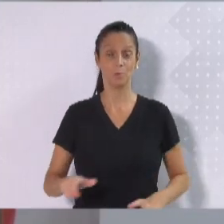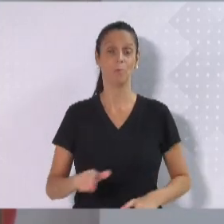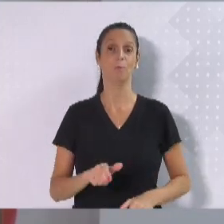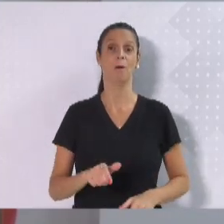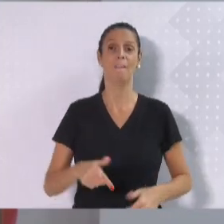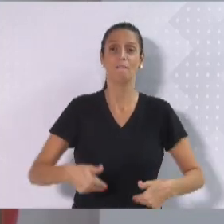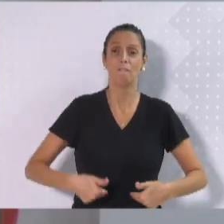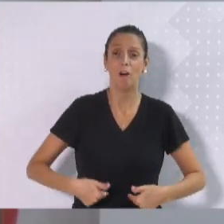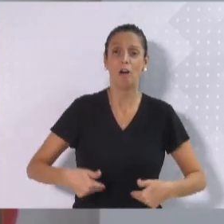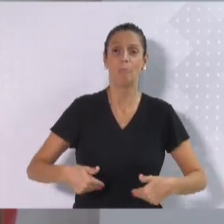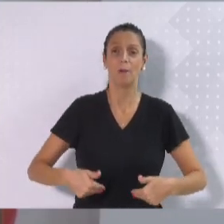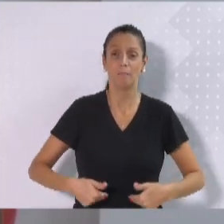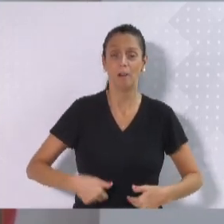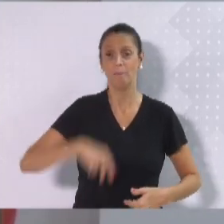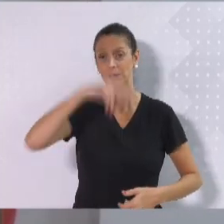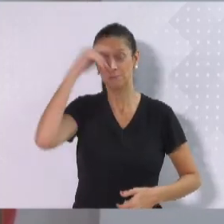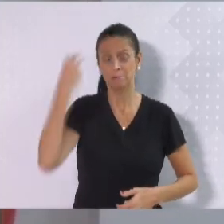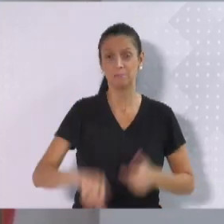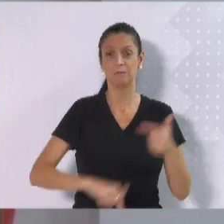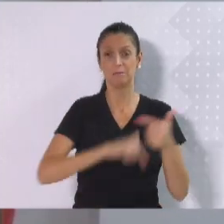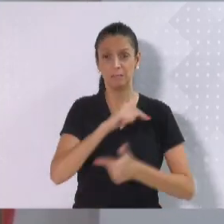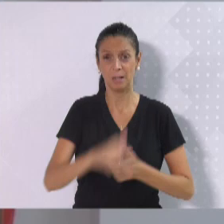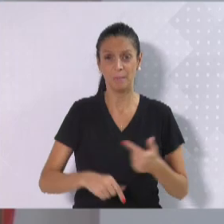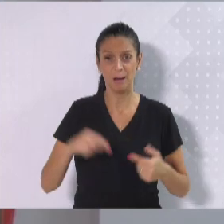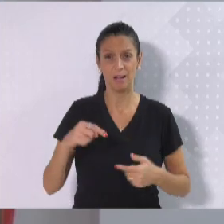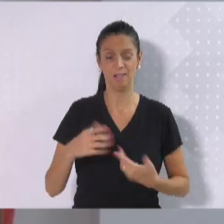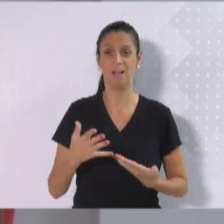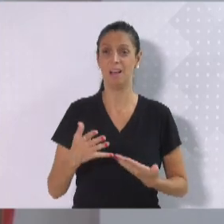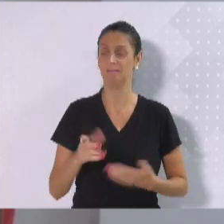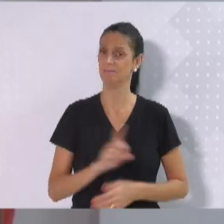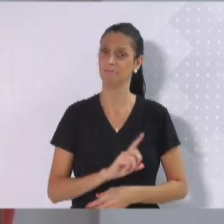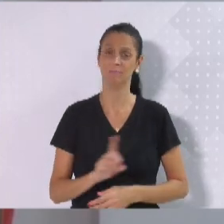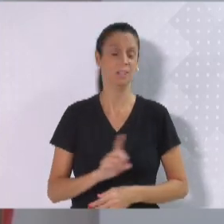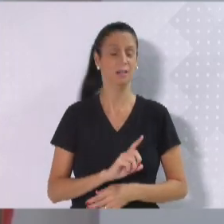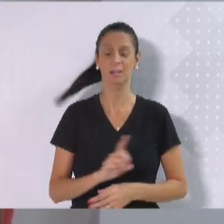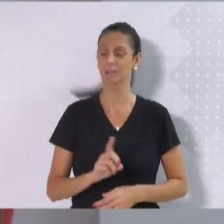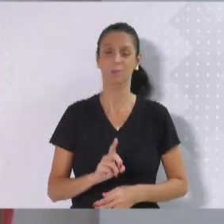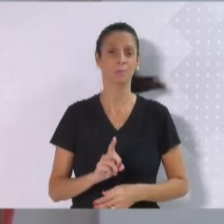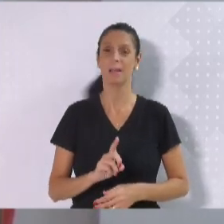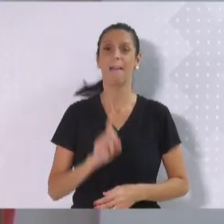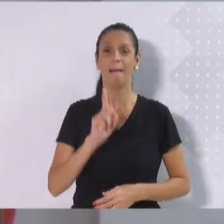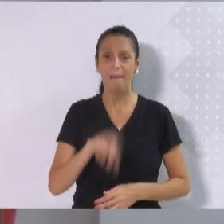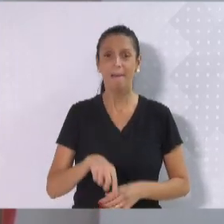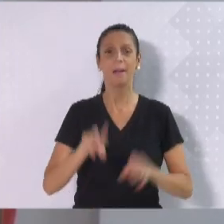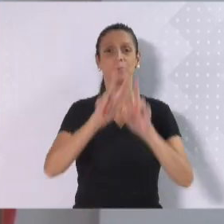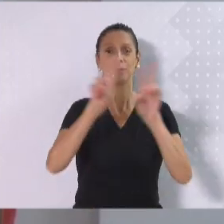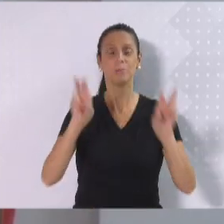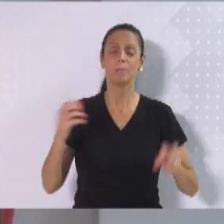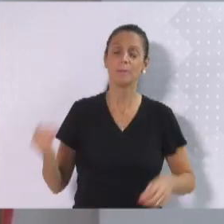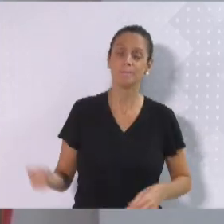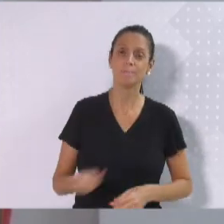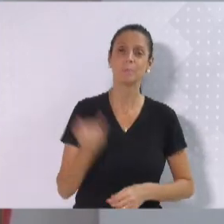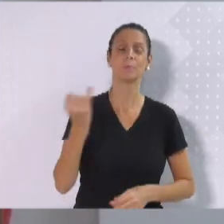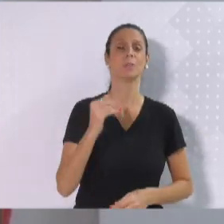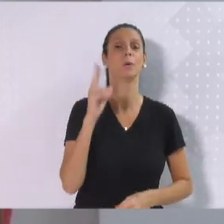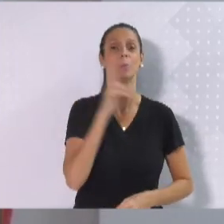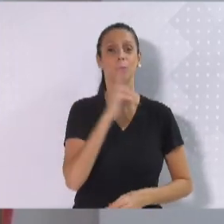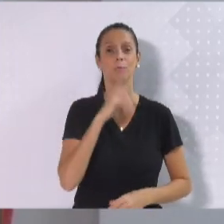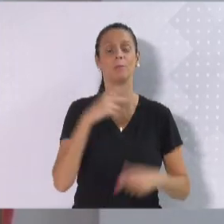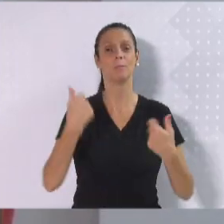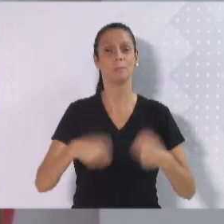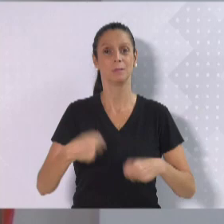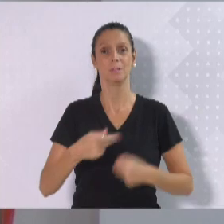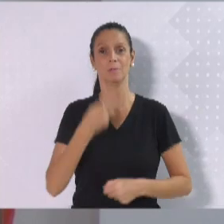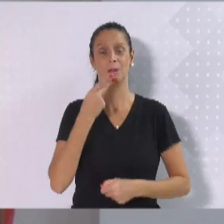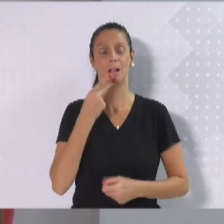em pleno 2023. É sobre essa urgência desses temas que vamos falar, trazendo a perspectiva das